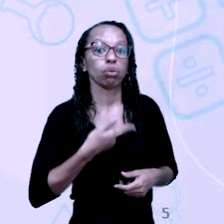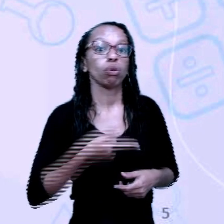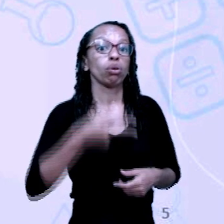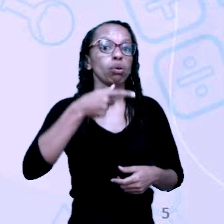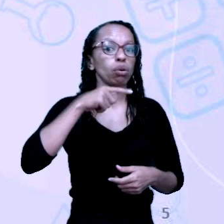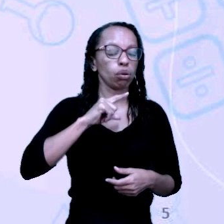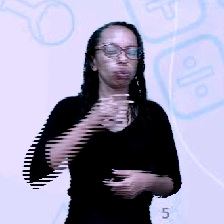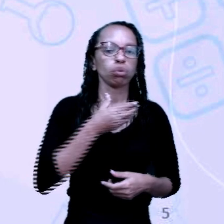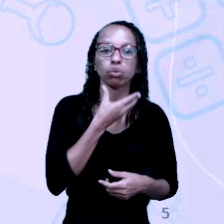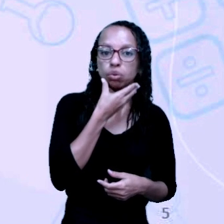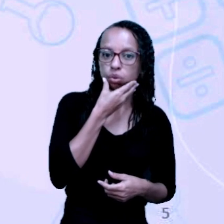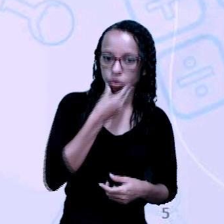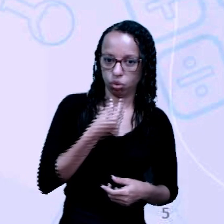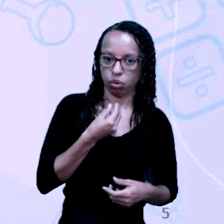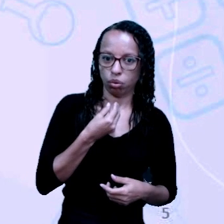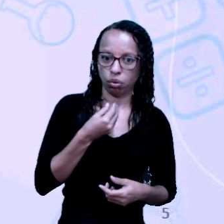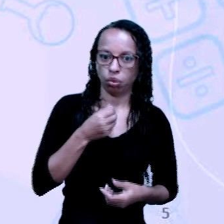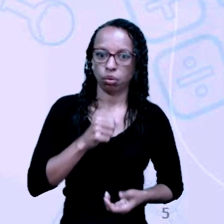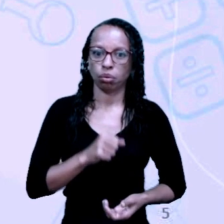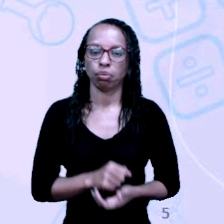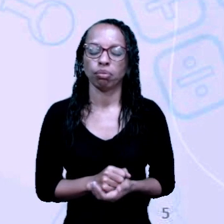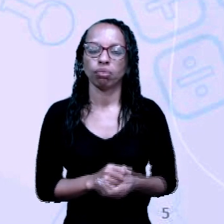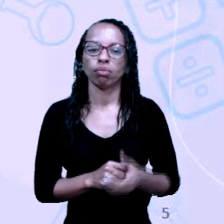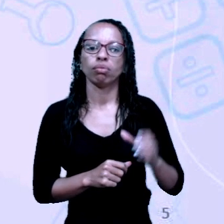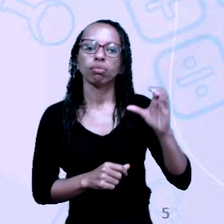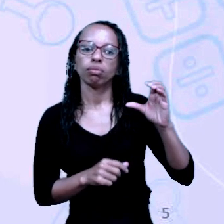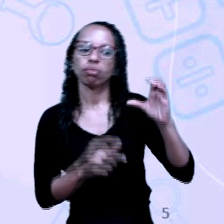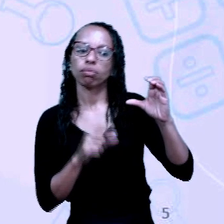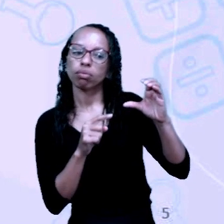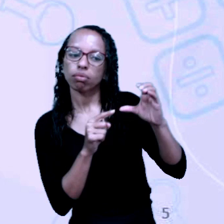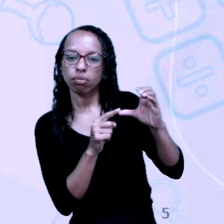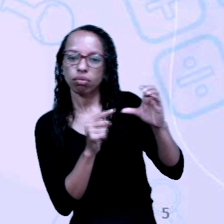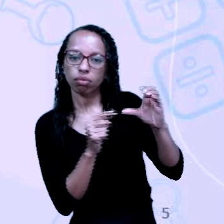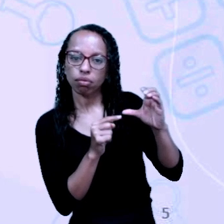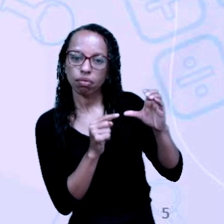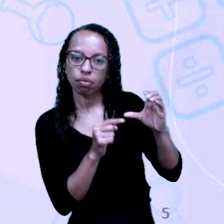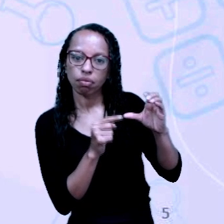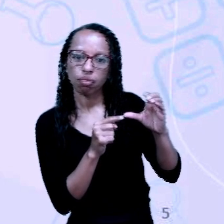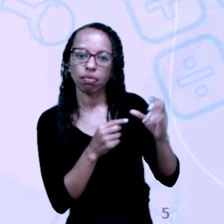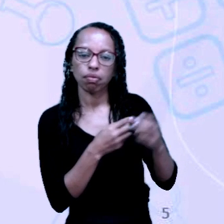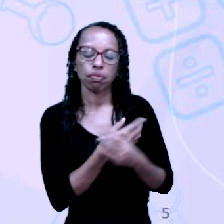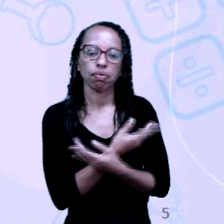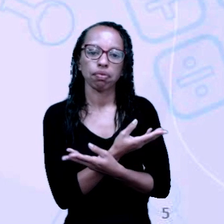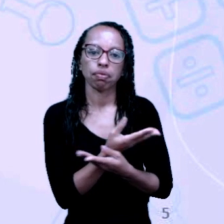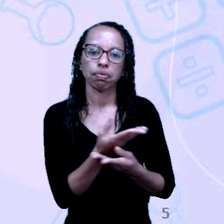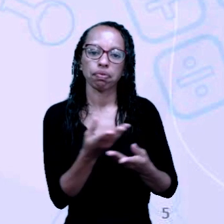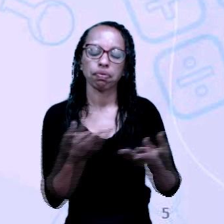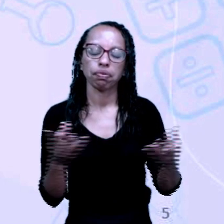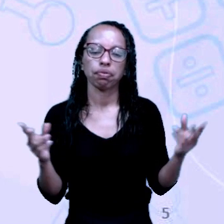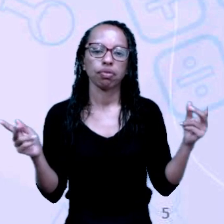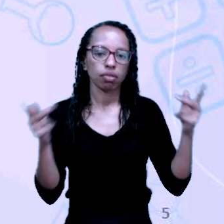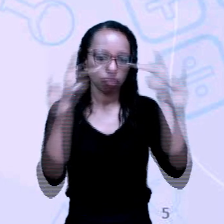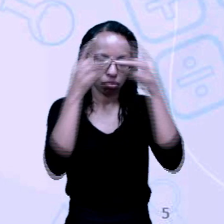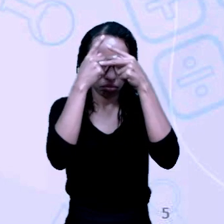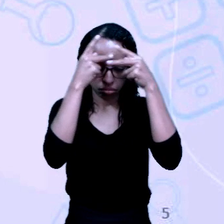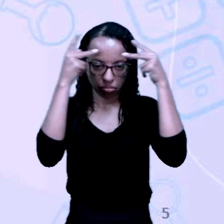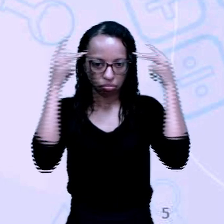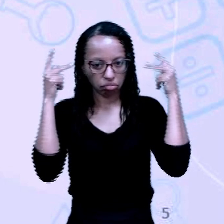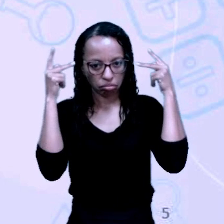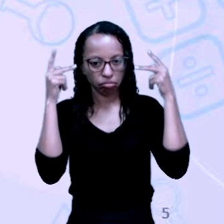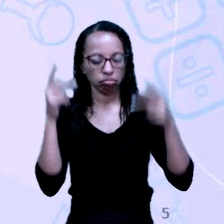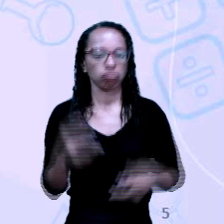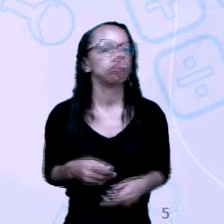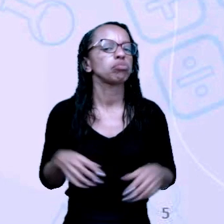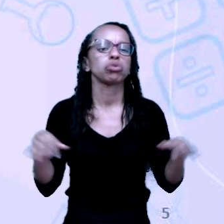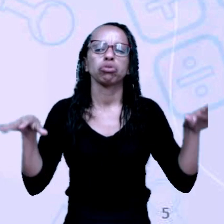canto da lateral da charge, nós temos várias pessoas aglutinadas em forma de protesto,